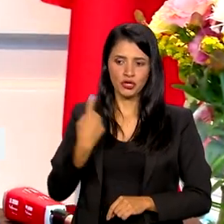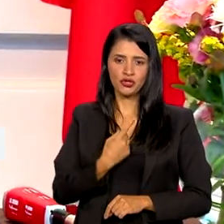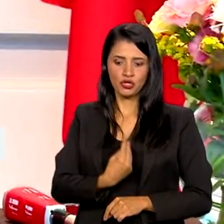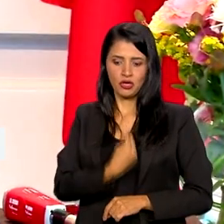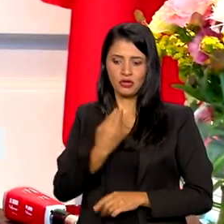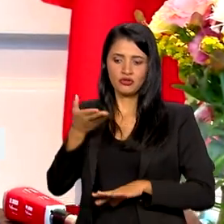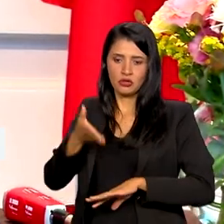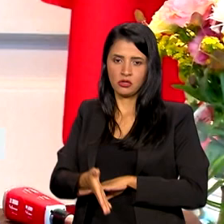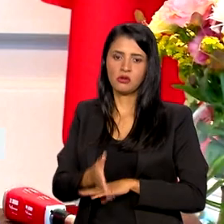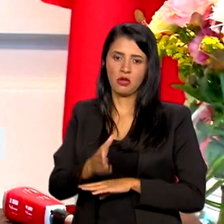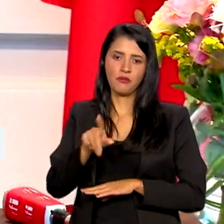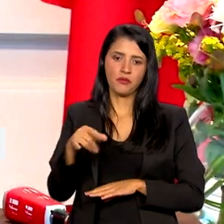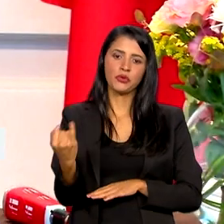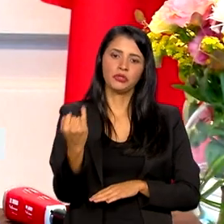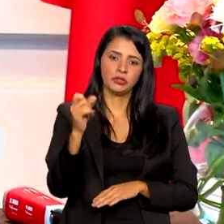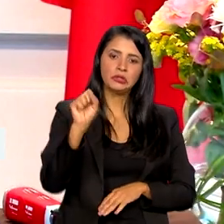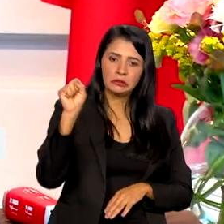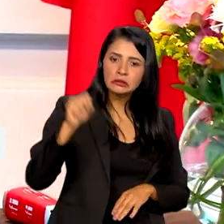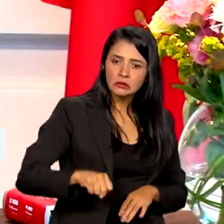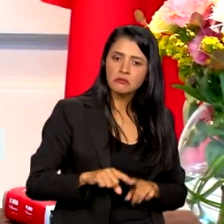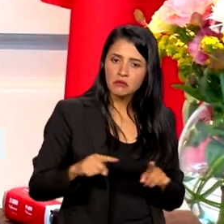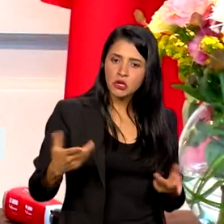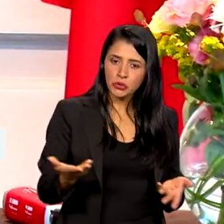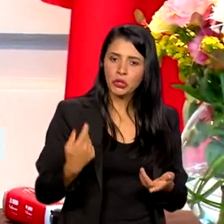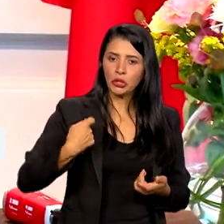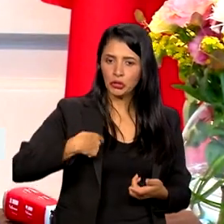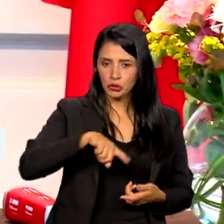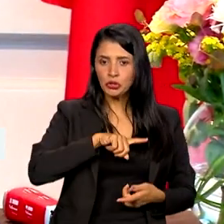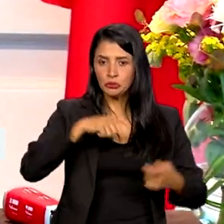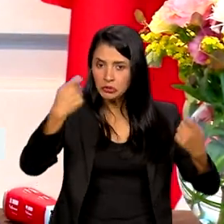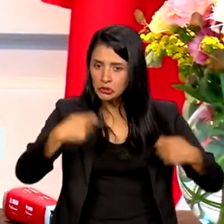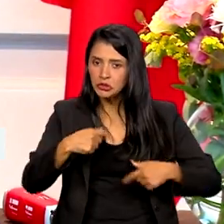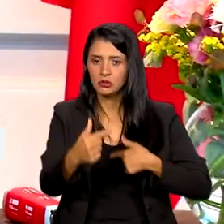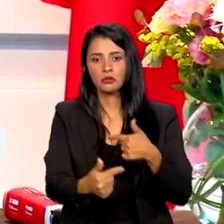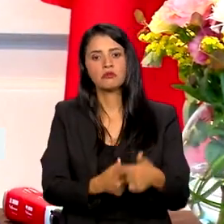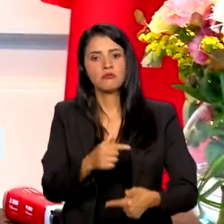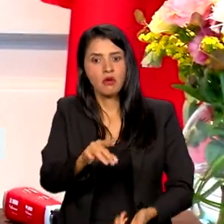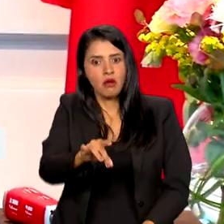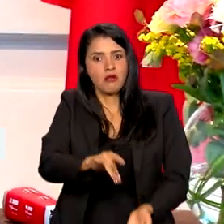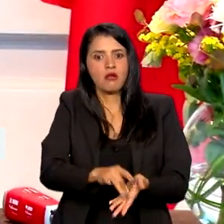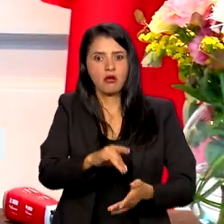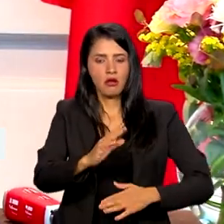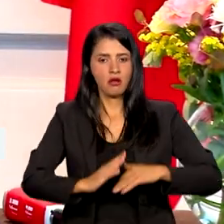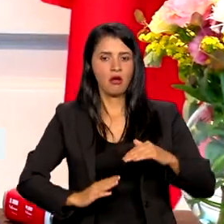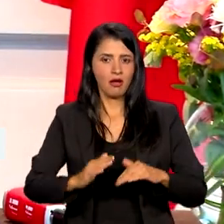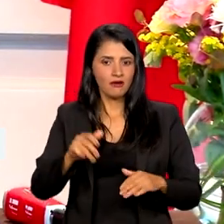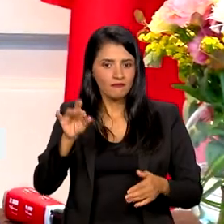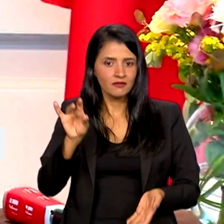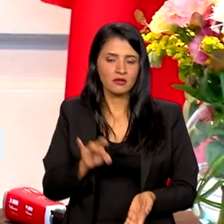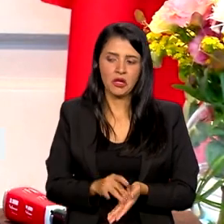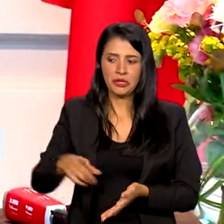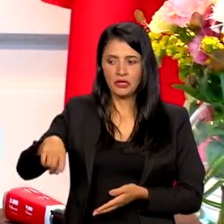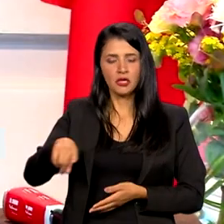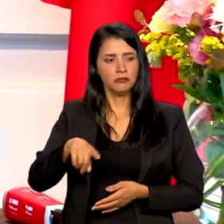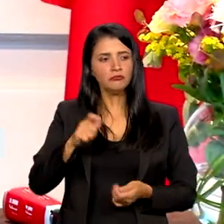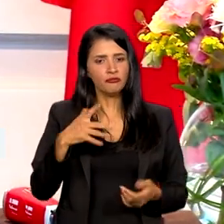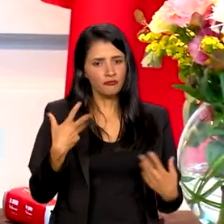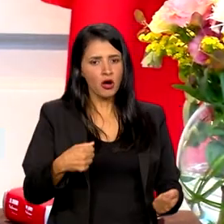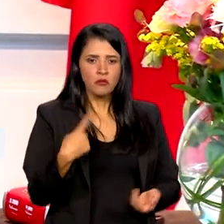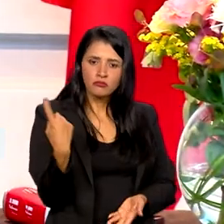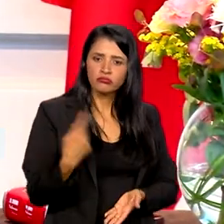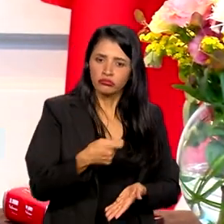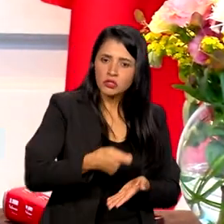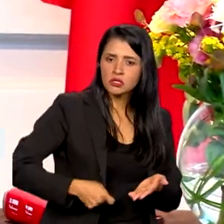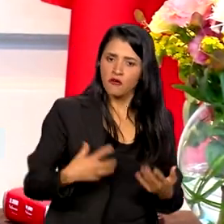aqui significa sim, mas agora a gente tem que trabalhar, eu acho que a gente precisa concretizar. E esse aceno dela do iremos assinar, iremos construir, iremos